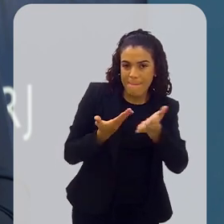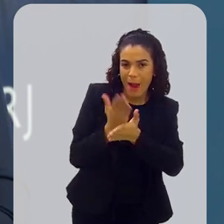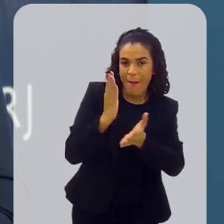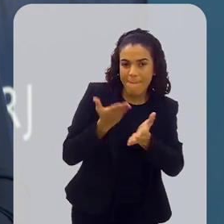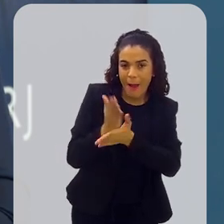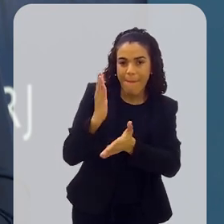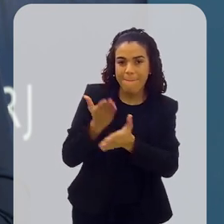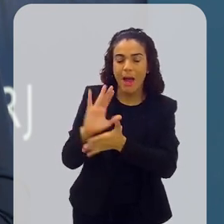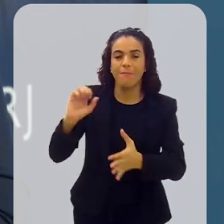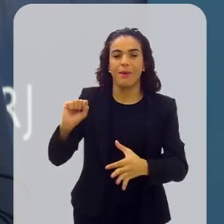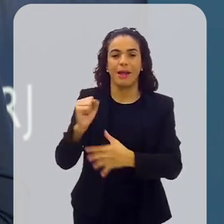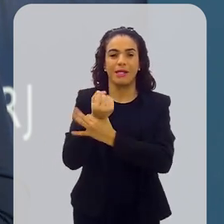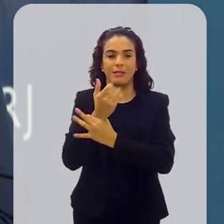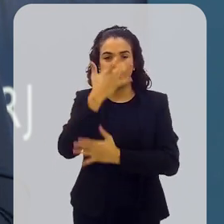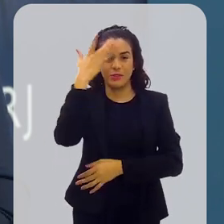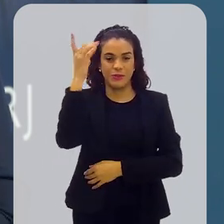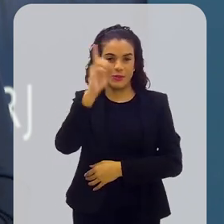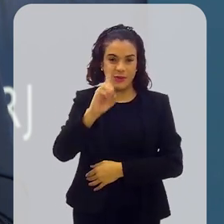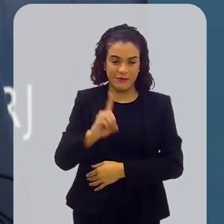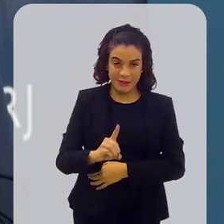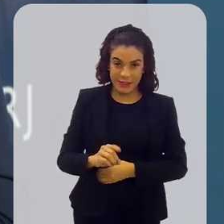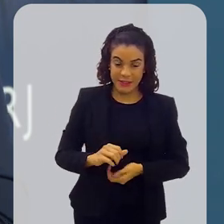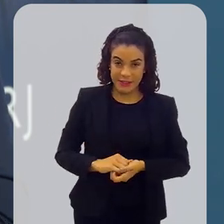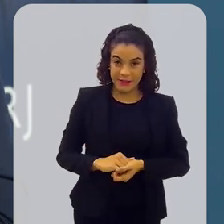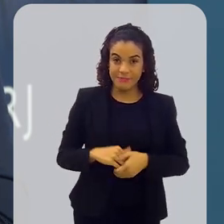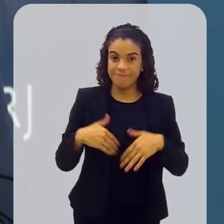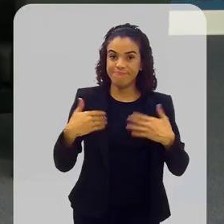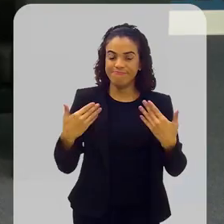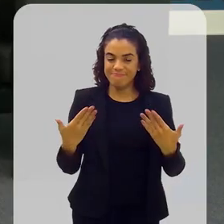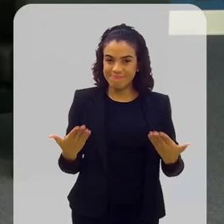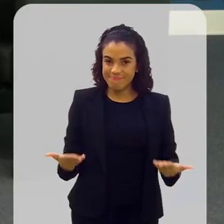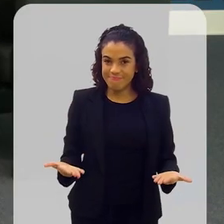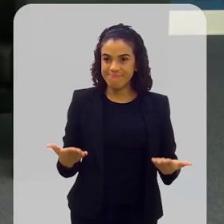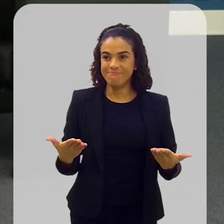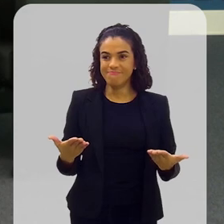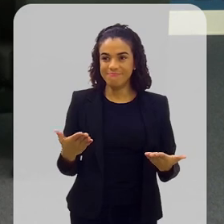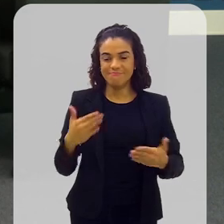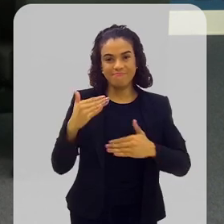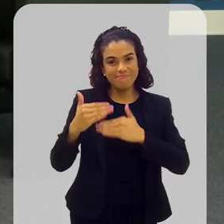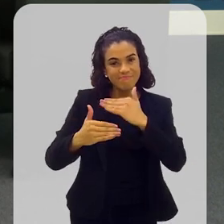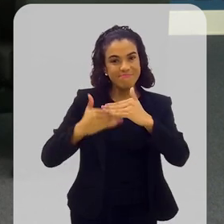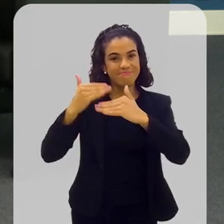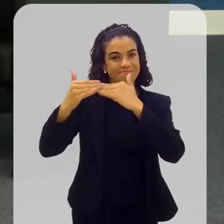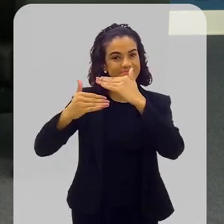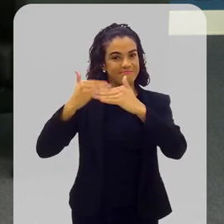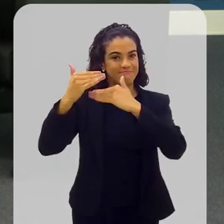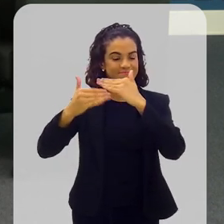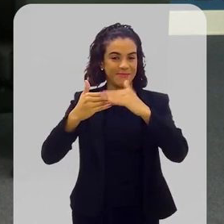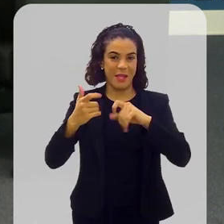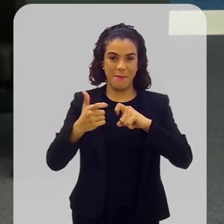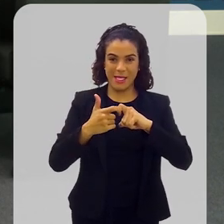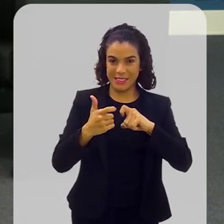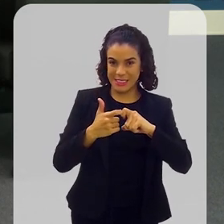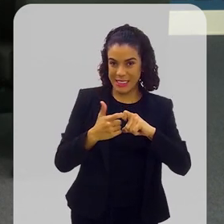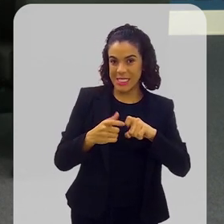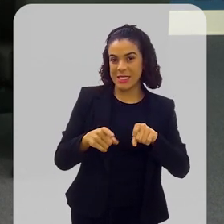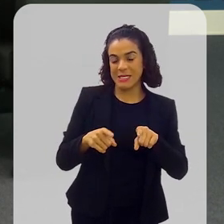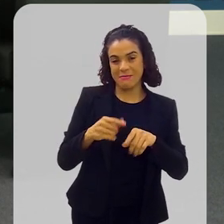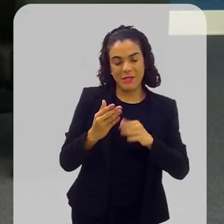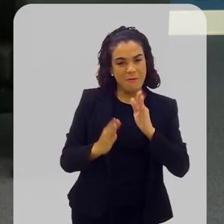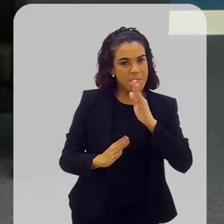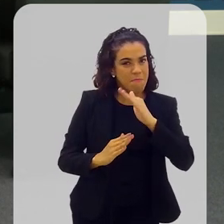elaboradas para poder garantir os direitos das pessoas com deficiência. E aí veio o desenvolvimento da